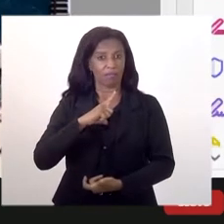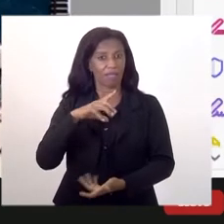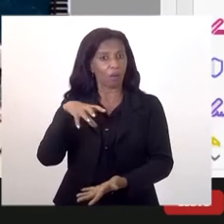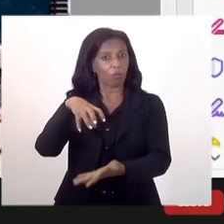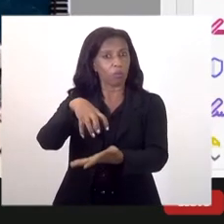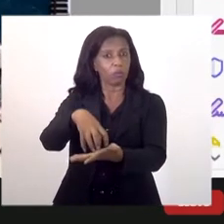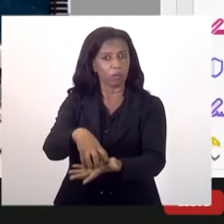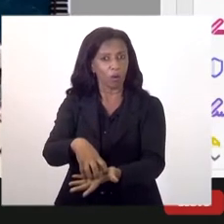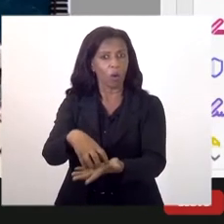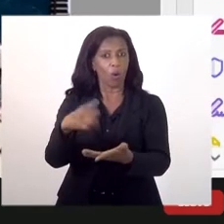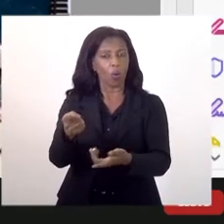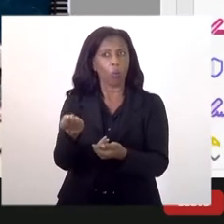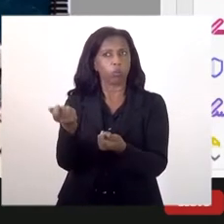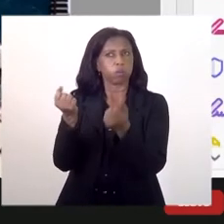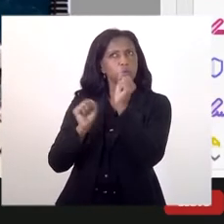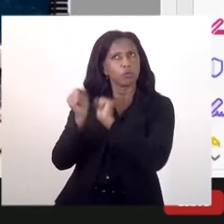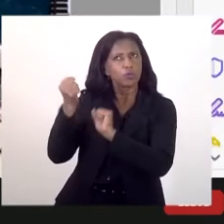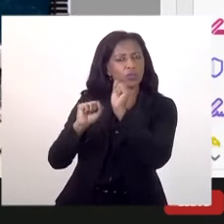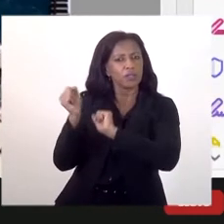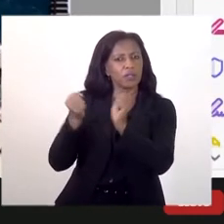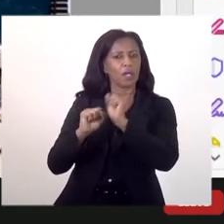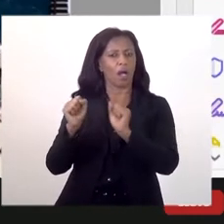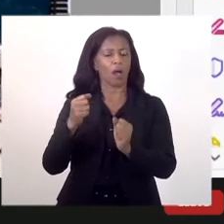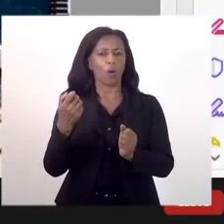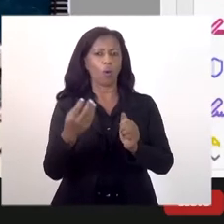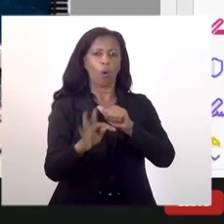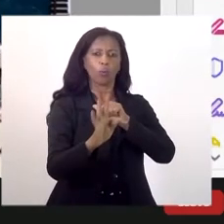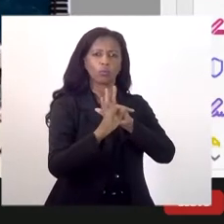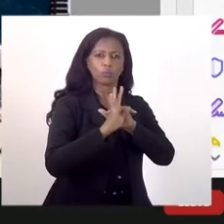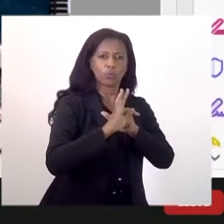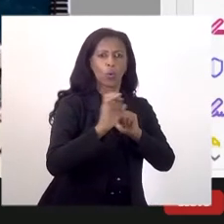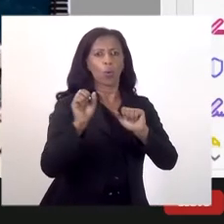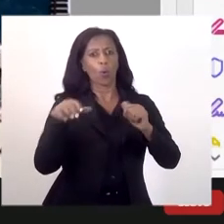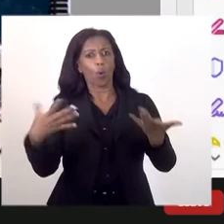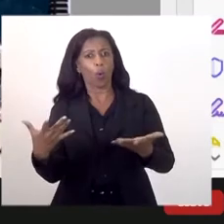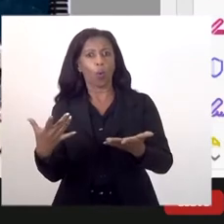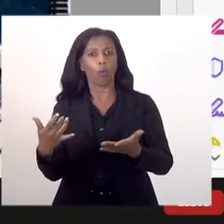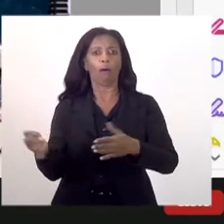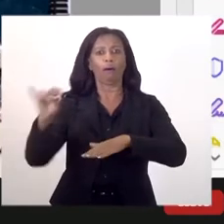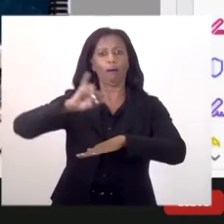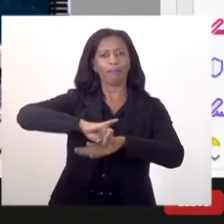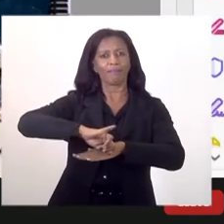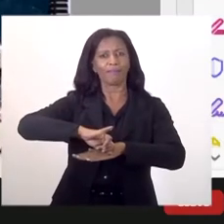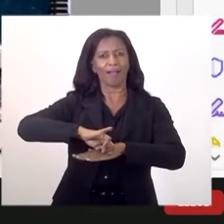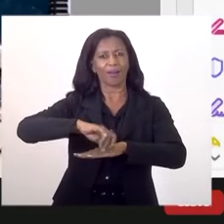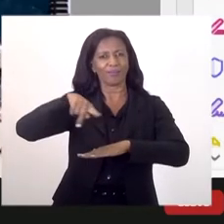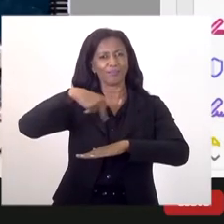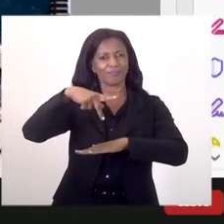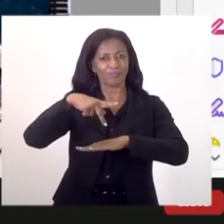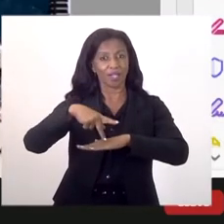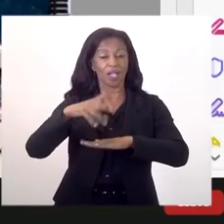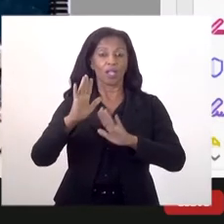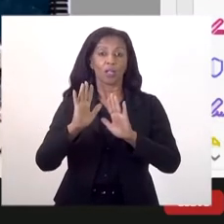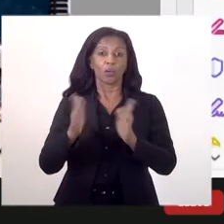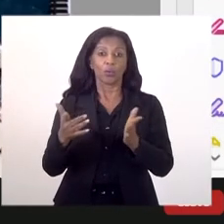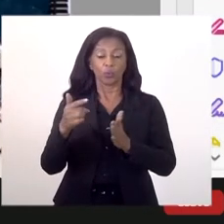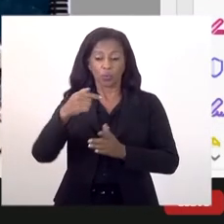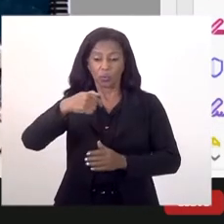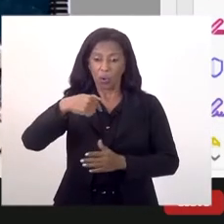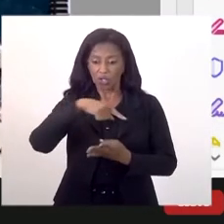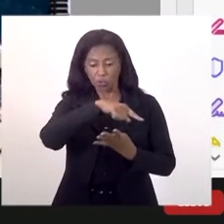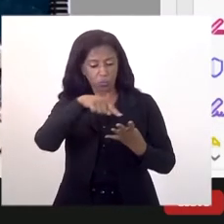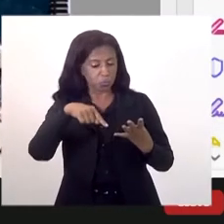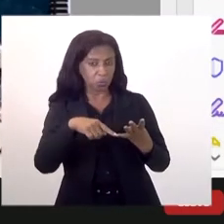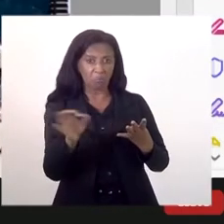financeiro, um centro industrial ou um centro de tecnologia ou a capital do país. No nosso caso, nós não somos nenhum desses